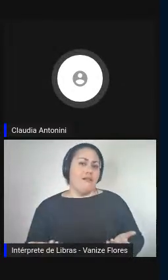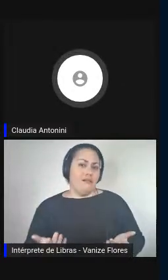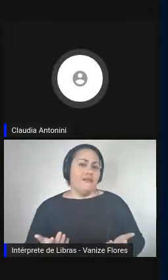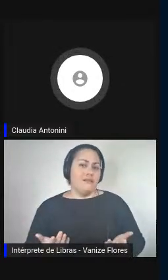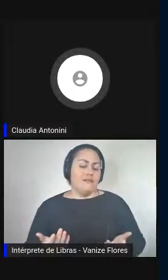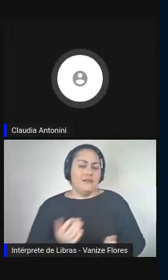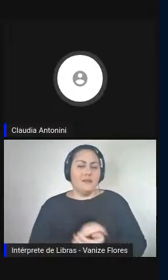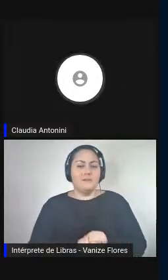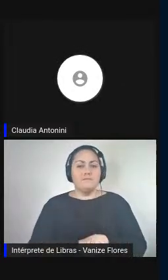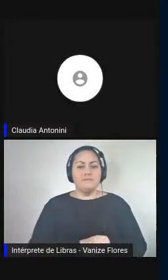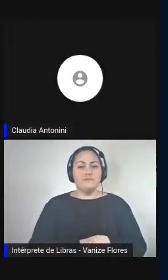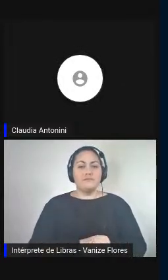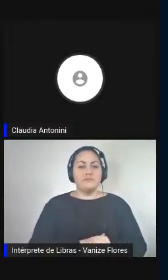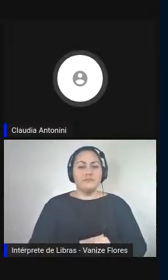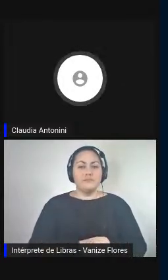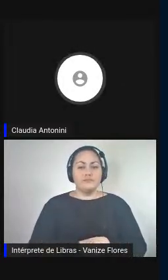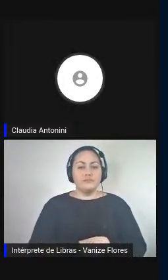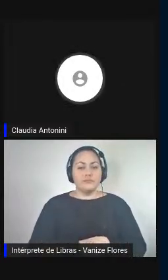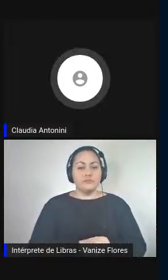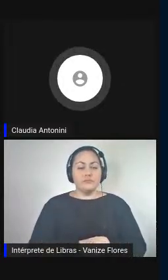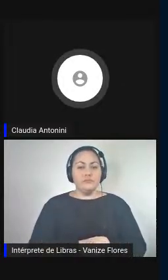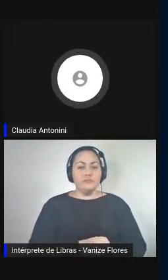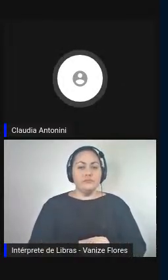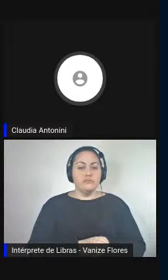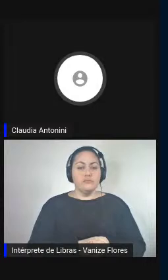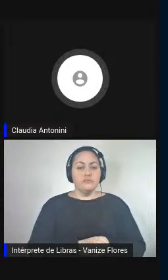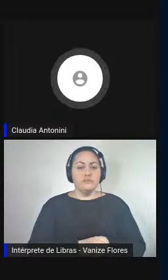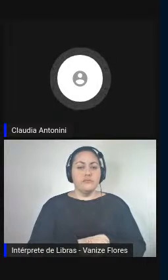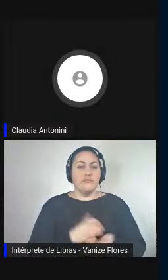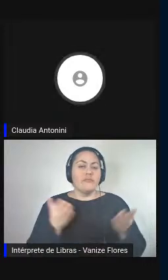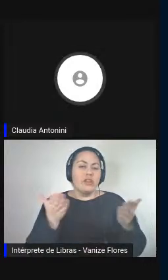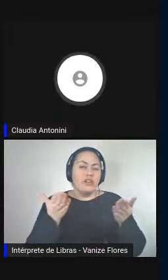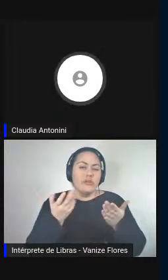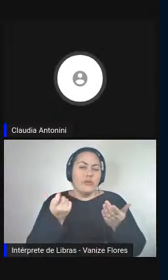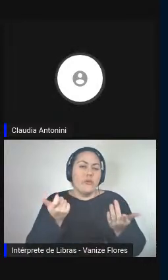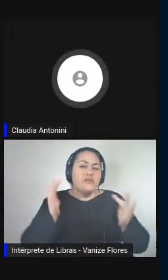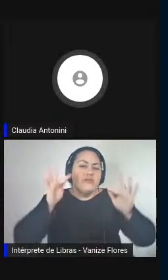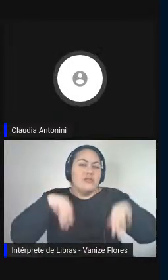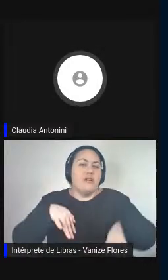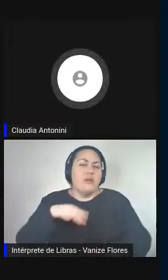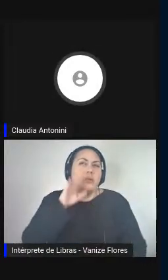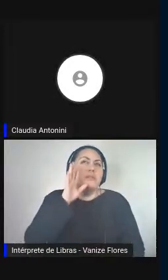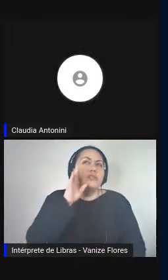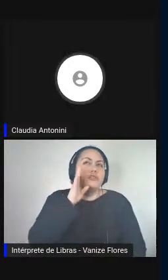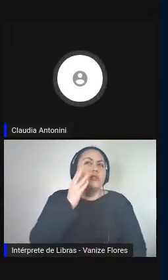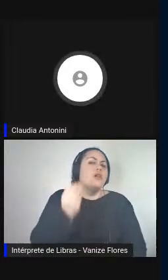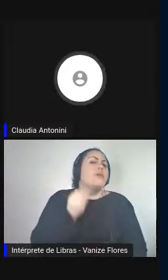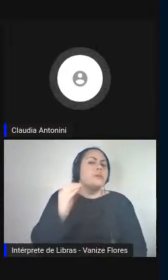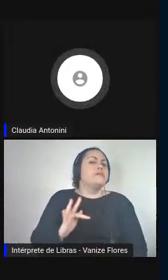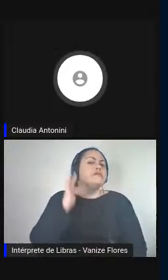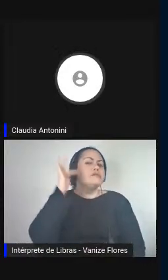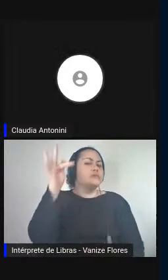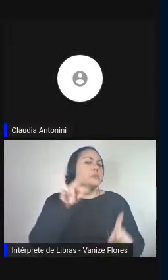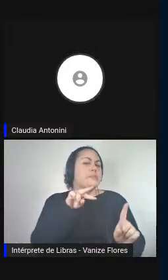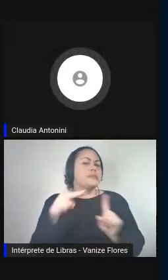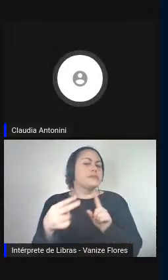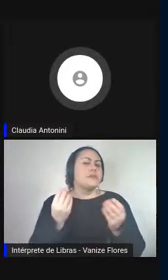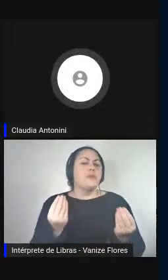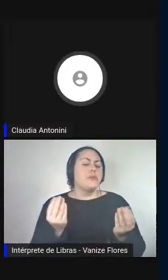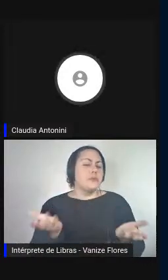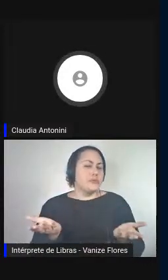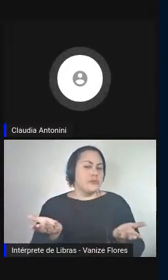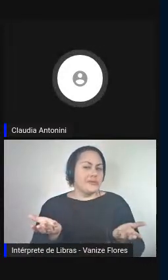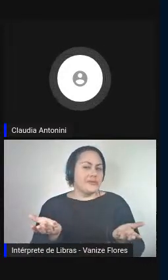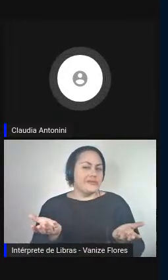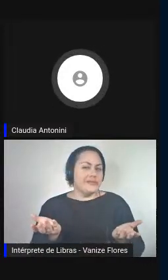poderiam ser os sinais futuros, as cenas futuros que nos